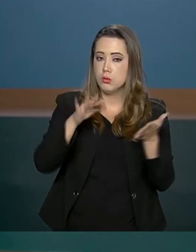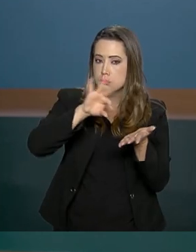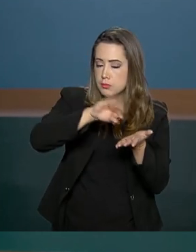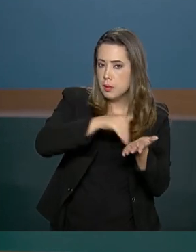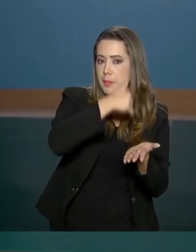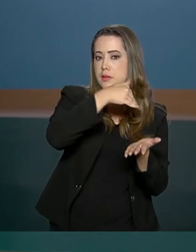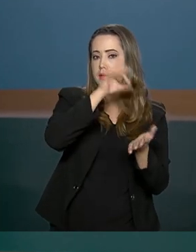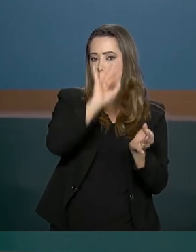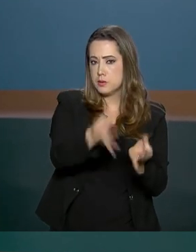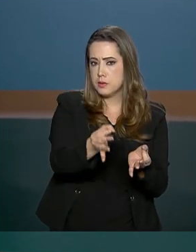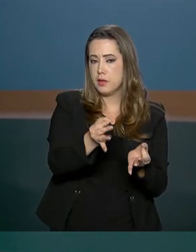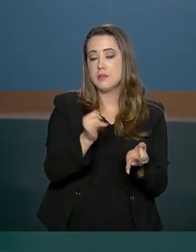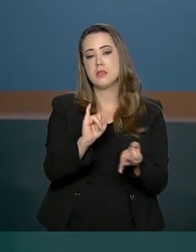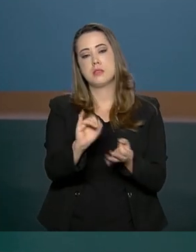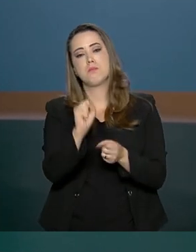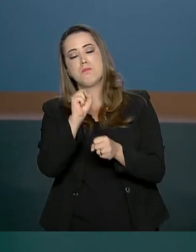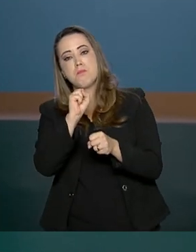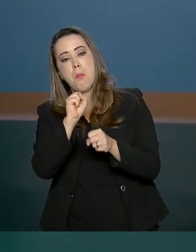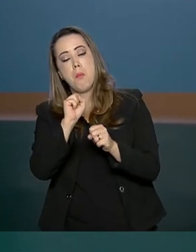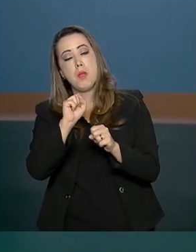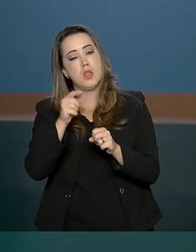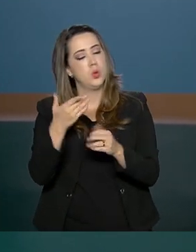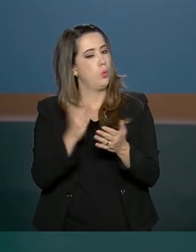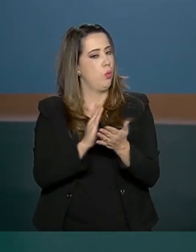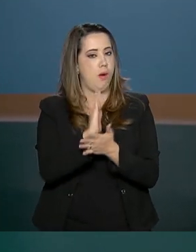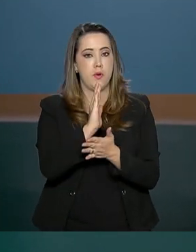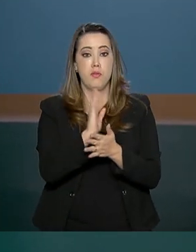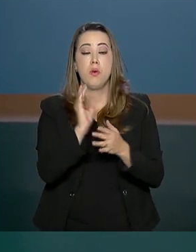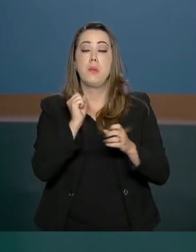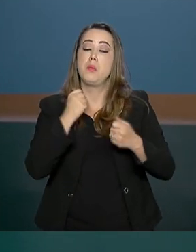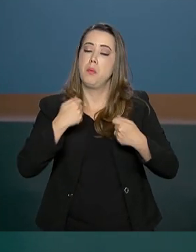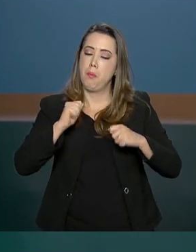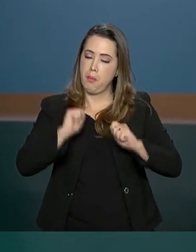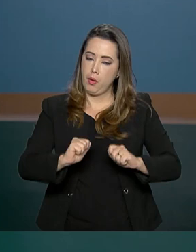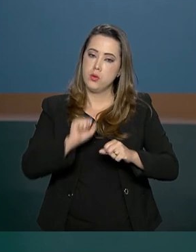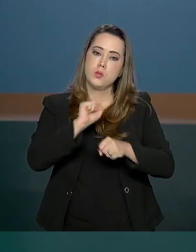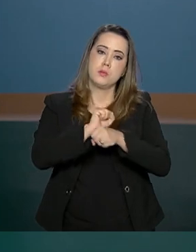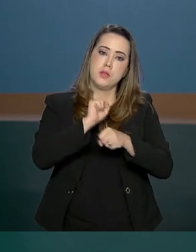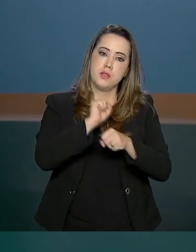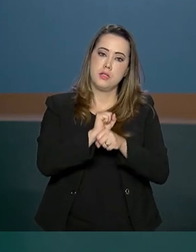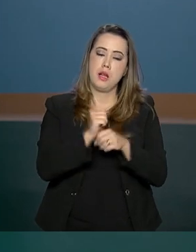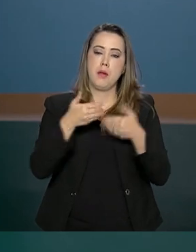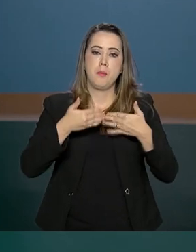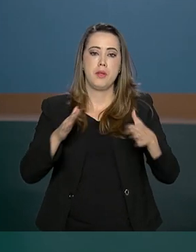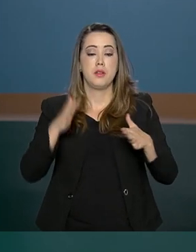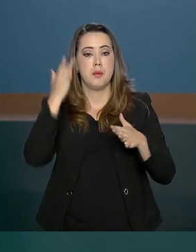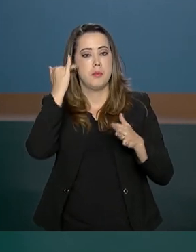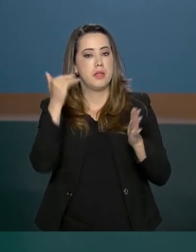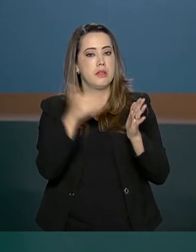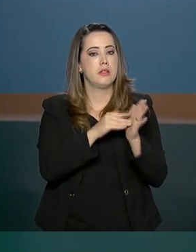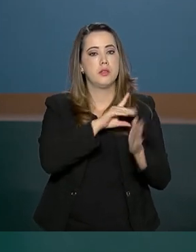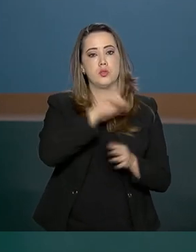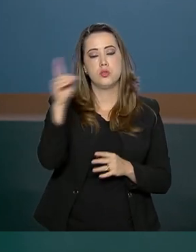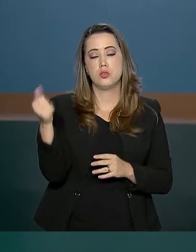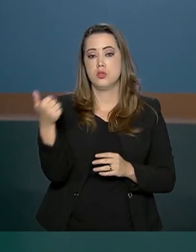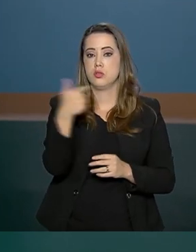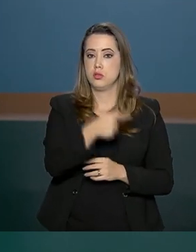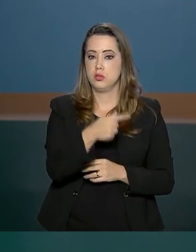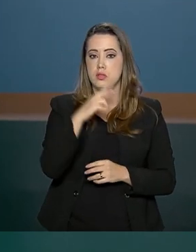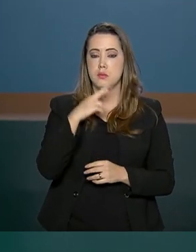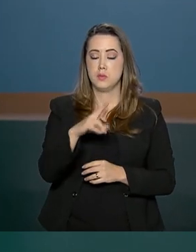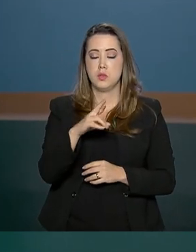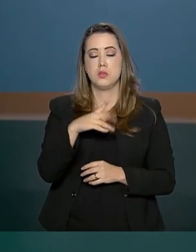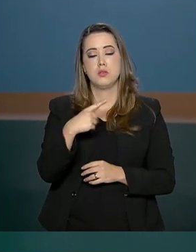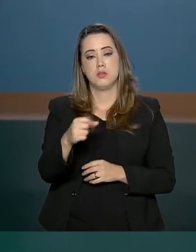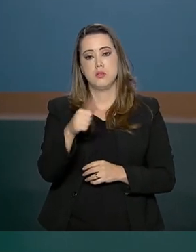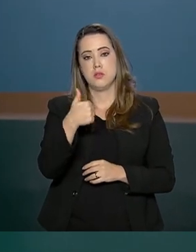aprovado pode participar da lista de espera, que será aberta amanhã e ficará disponível até o dia 17. O resultado sai